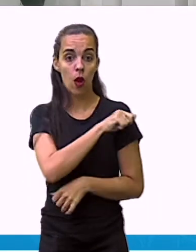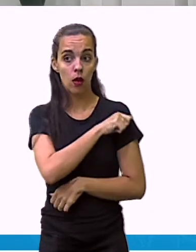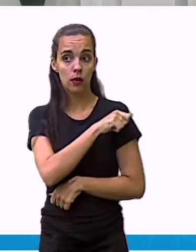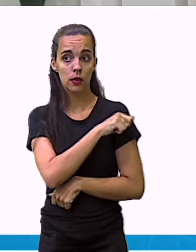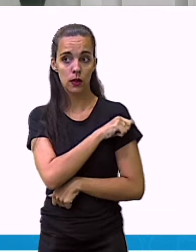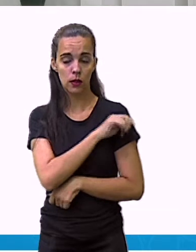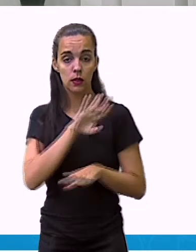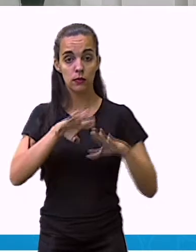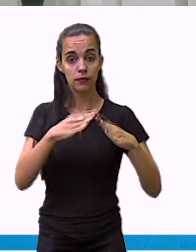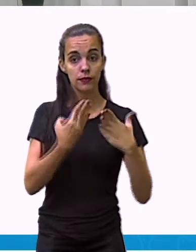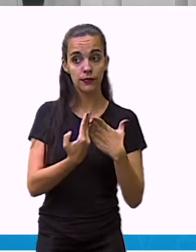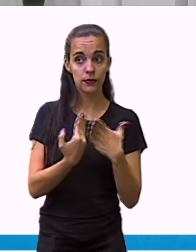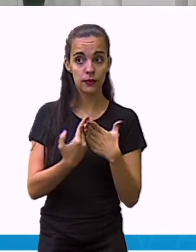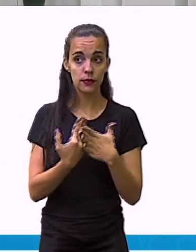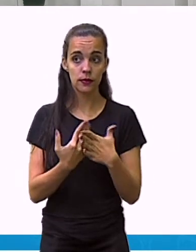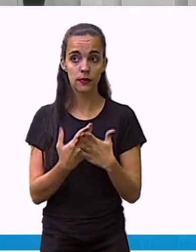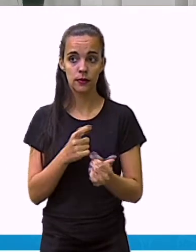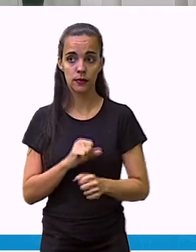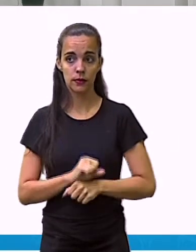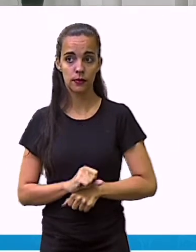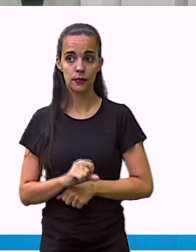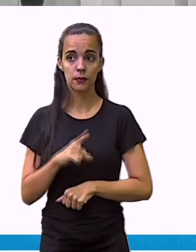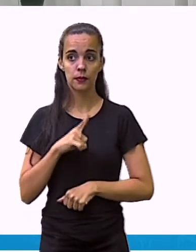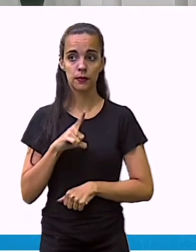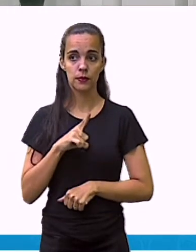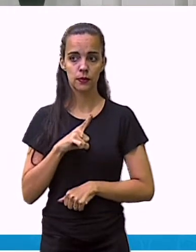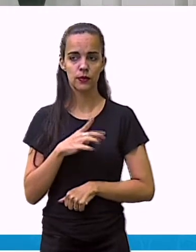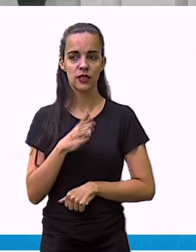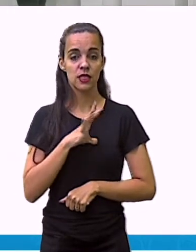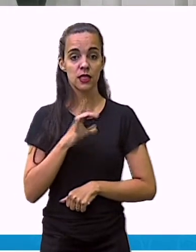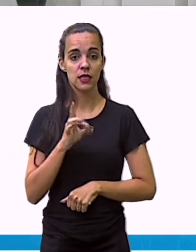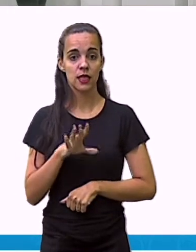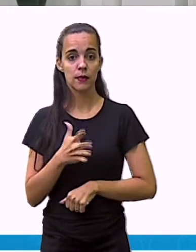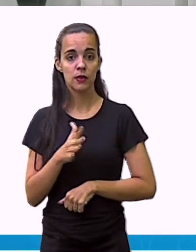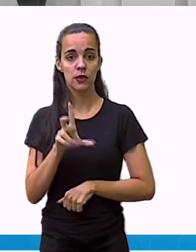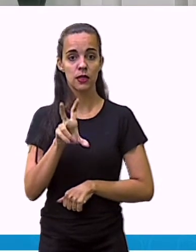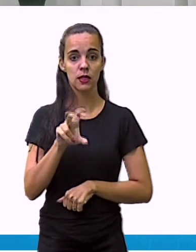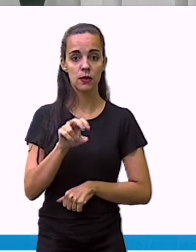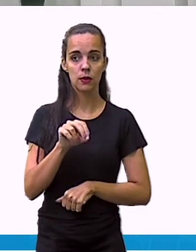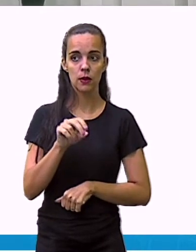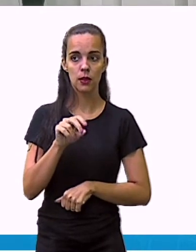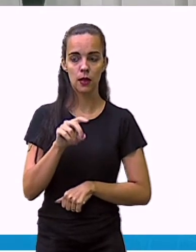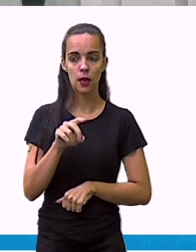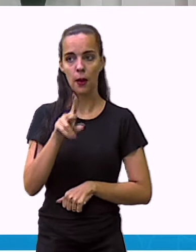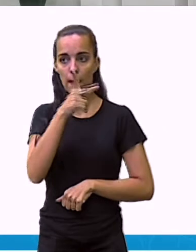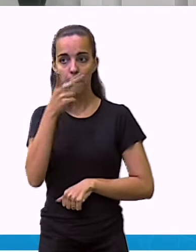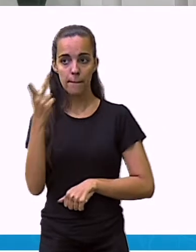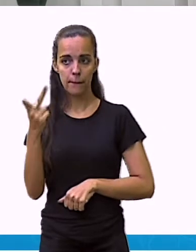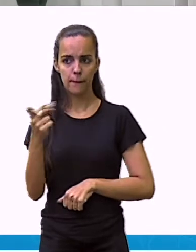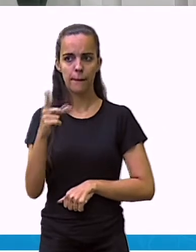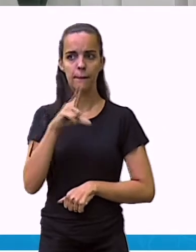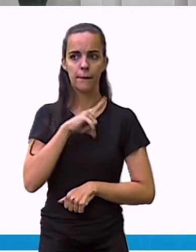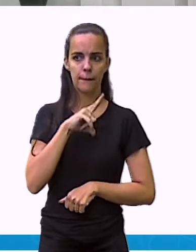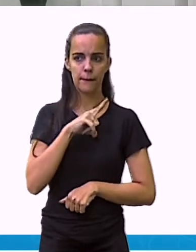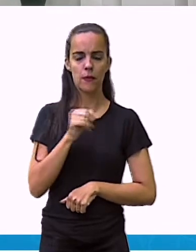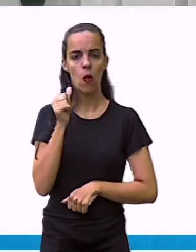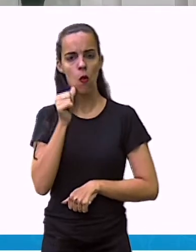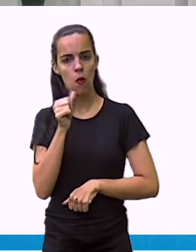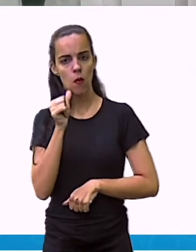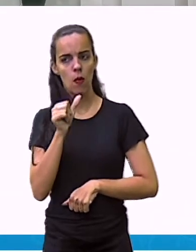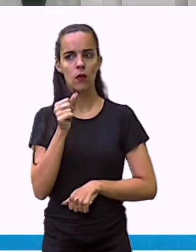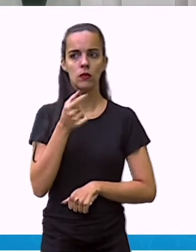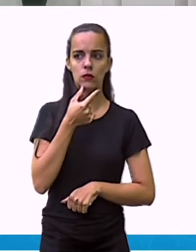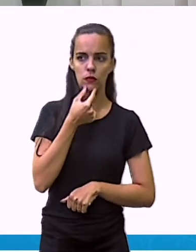da escola e 50 pessoas eram meninas ou mulheres